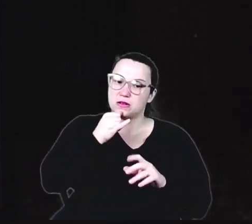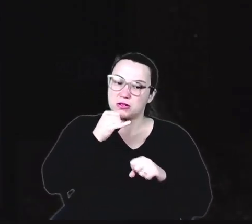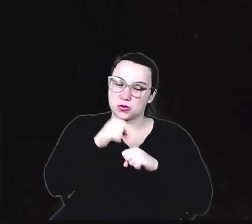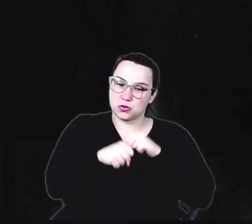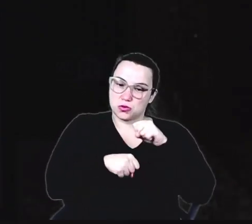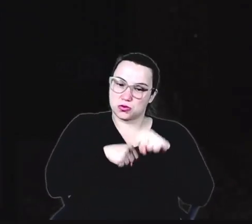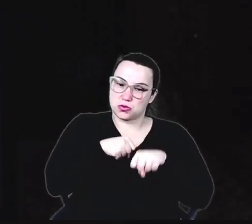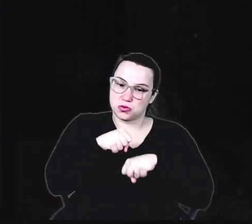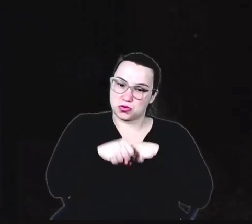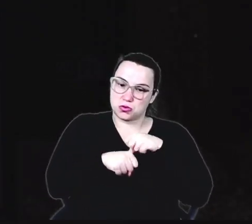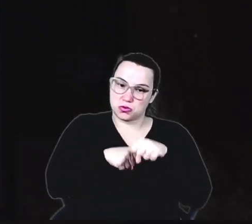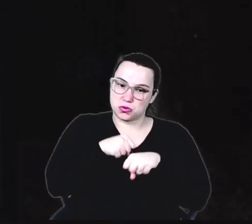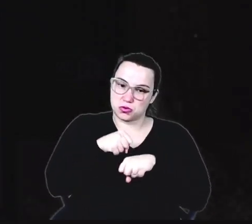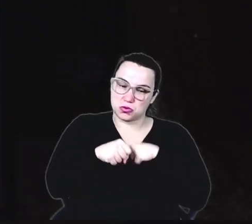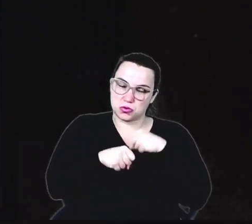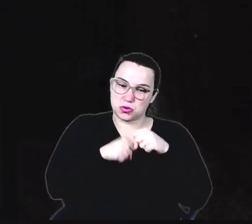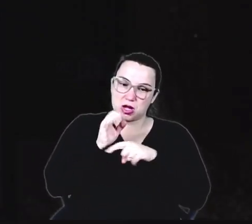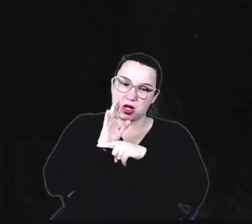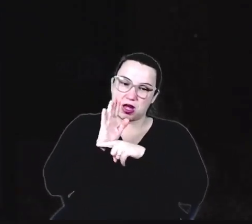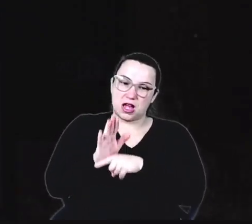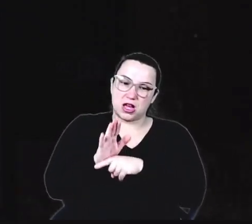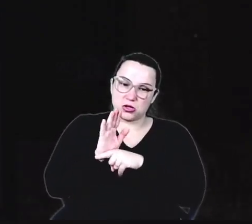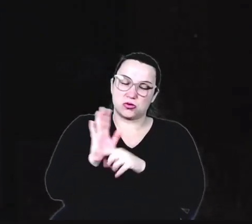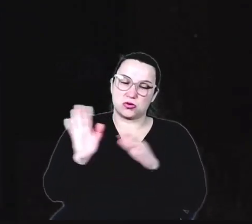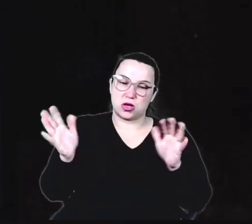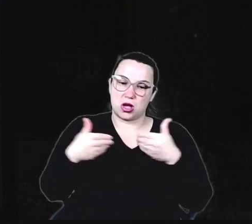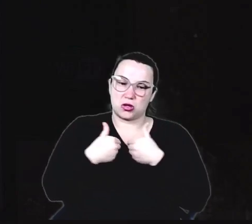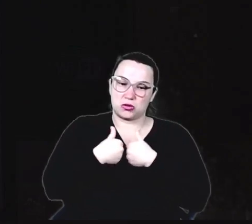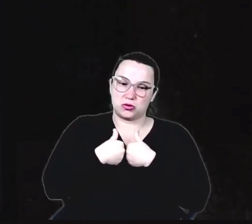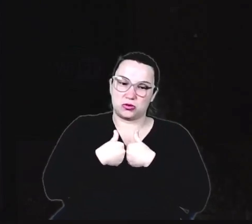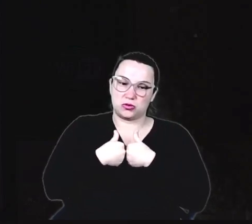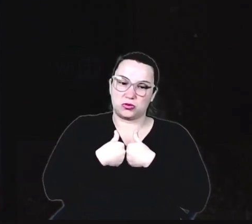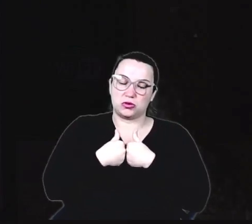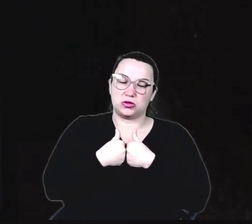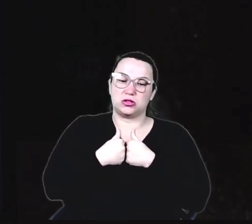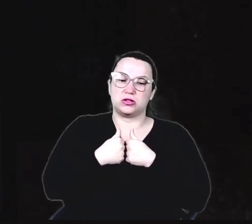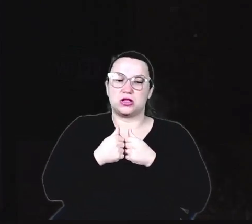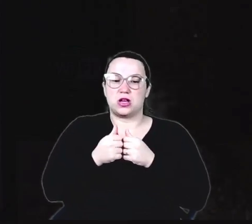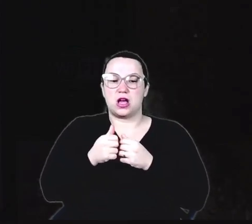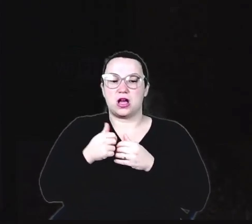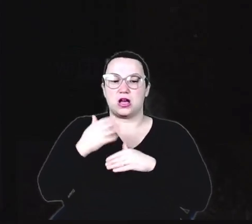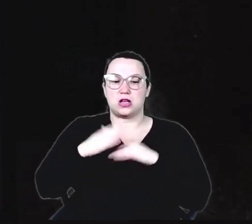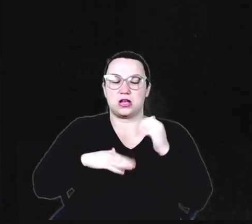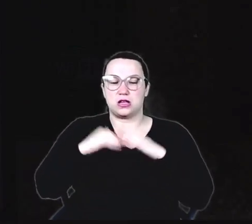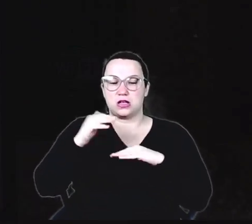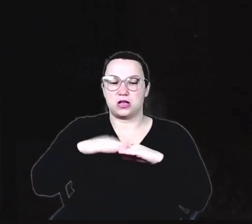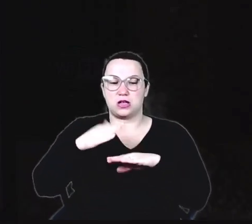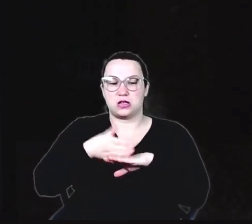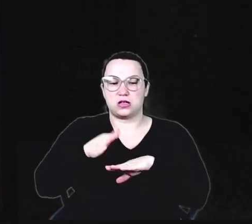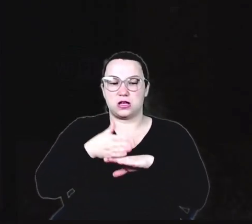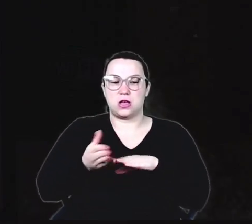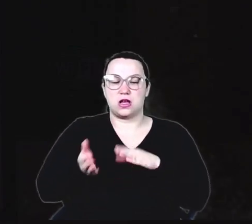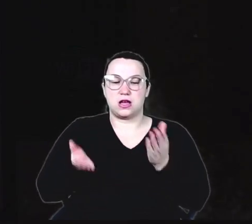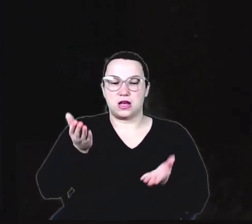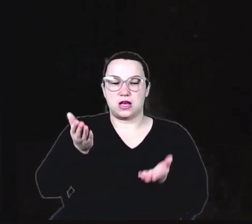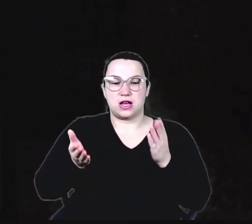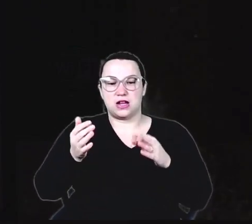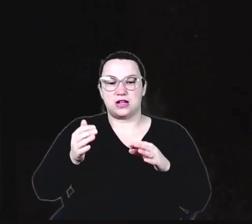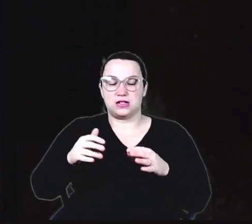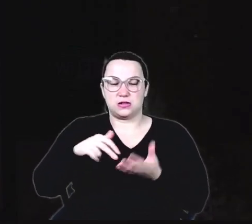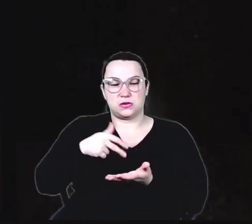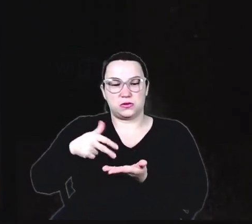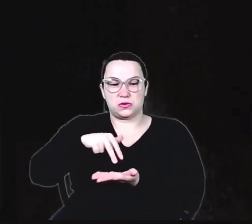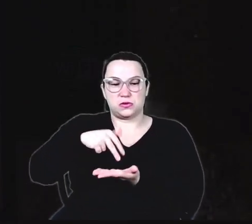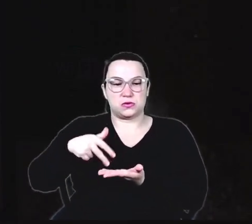PVC, ela auxilia a criança autista a desenvolver o equilíbrio. E geralmente as crianças, não só os